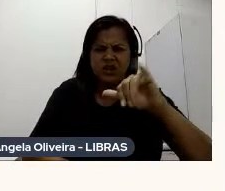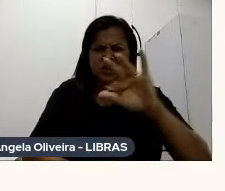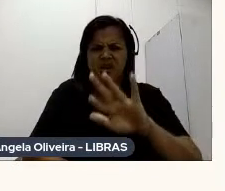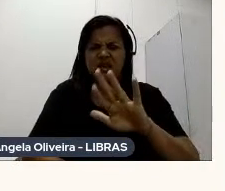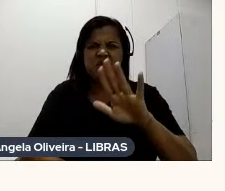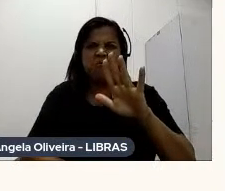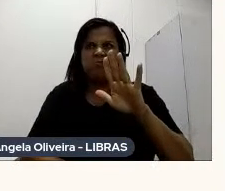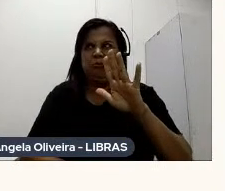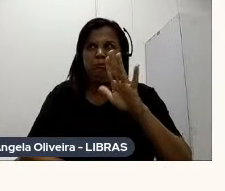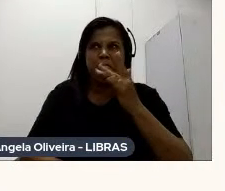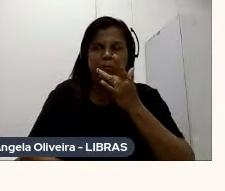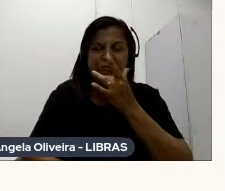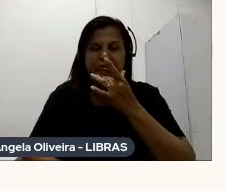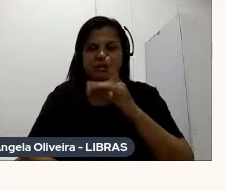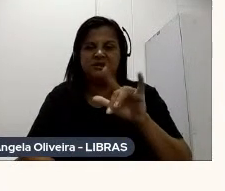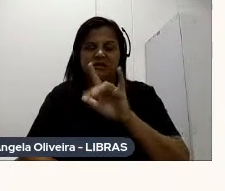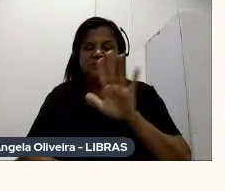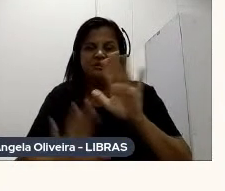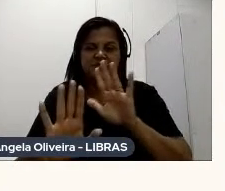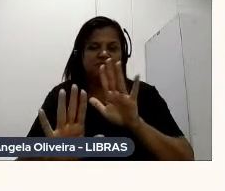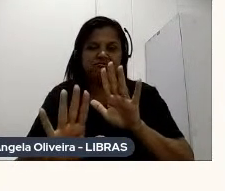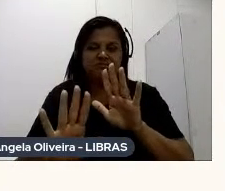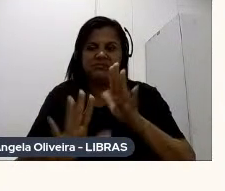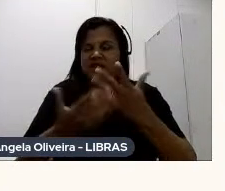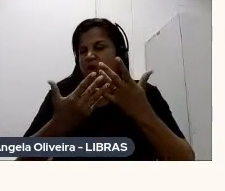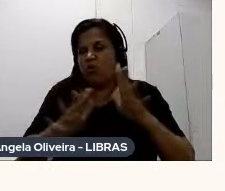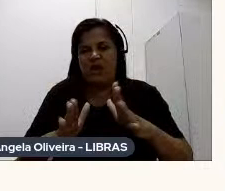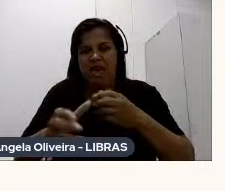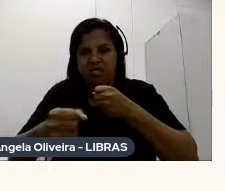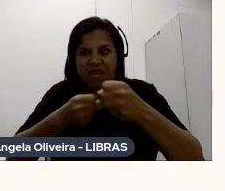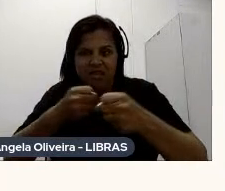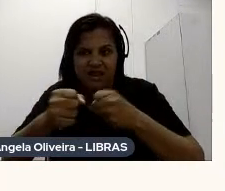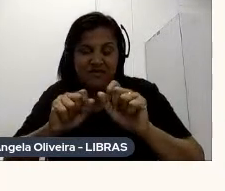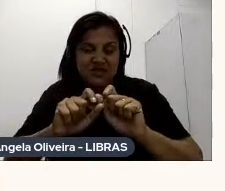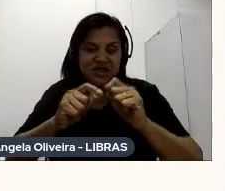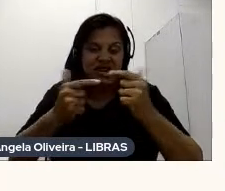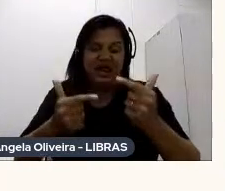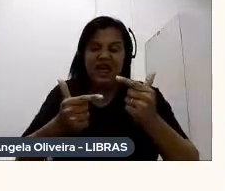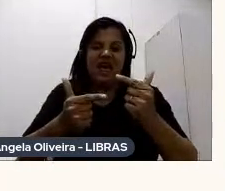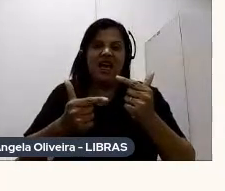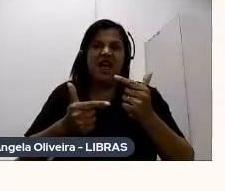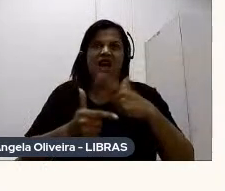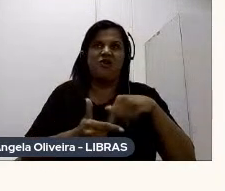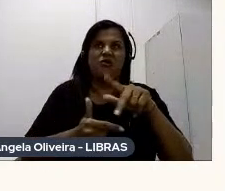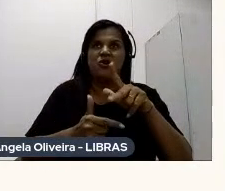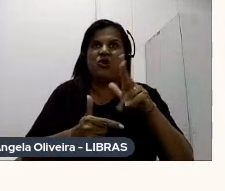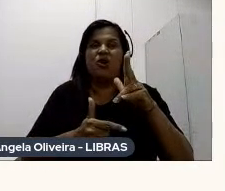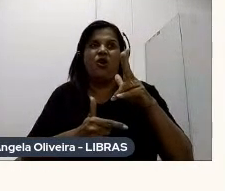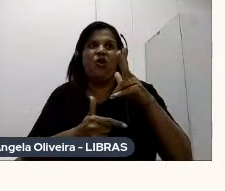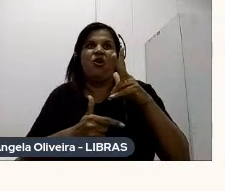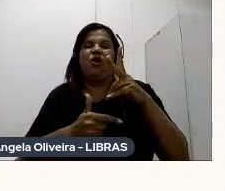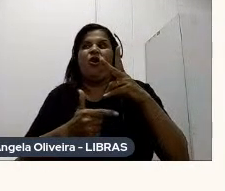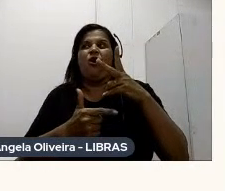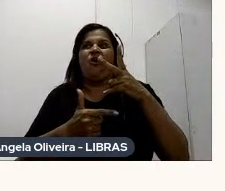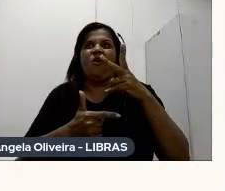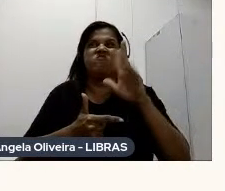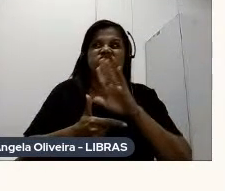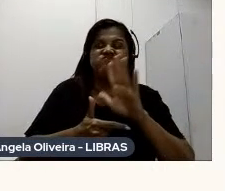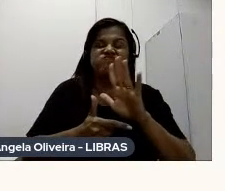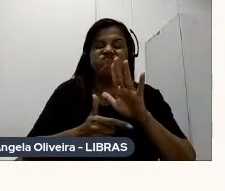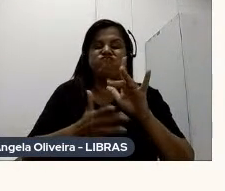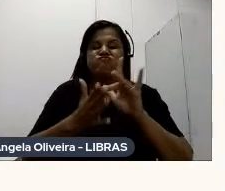um Angeli Que não está afim De dar entrevista Claro que isso é Uma ficção também O Angeli Sempre foi pessoa Foi sempre muito